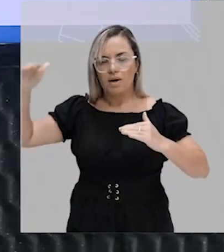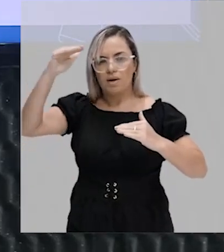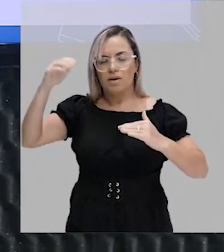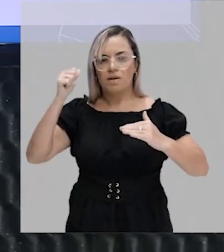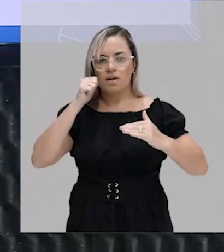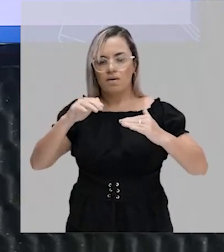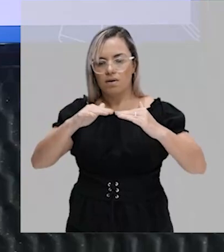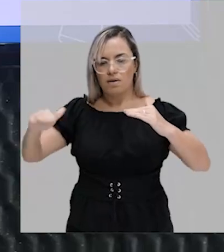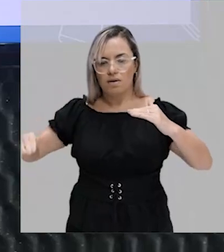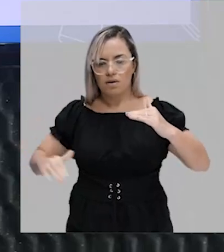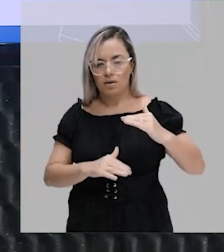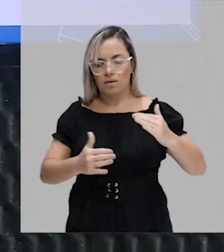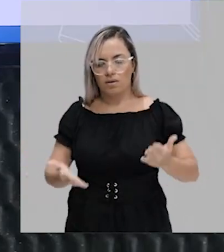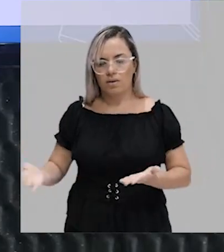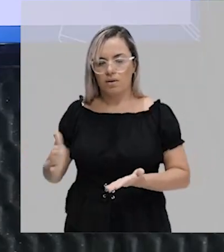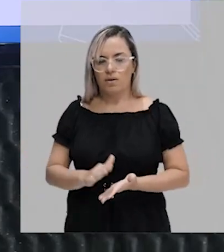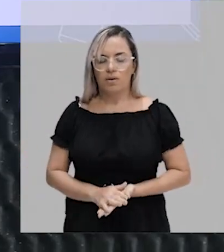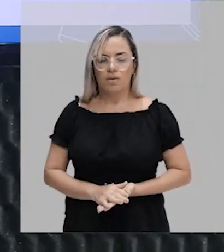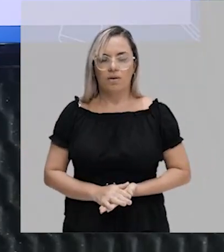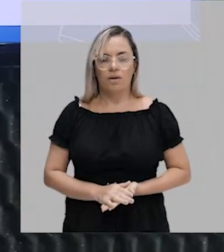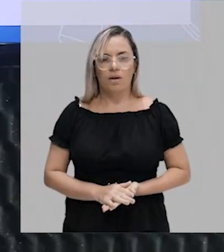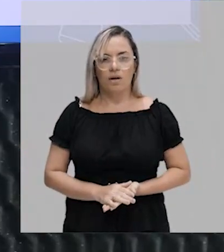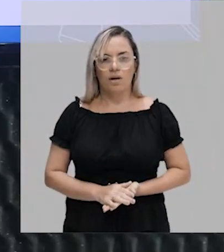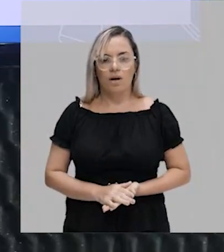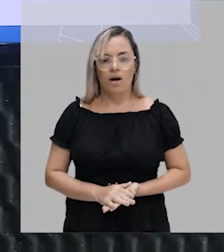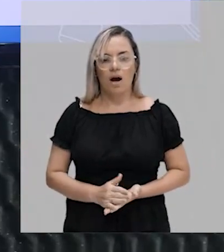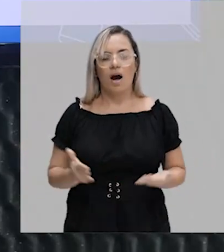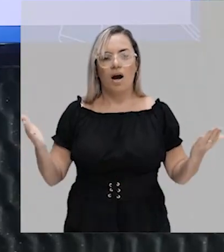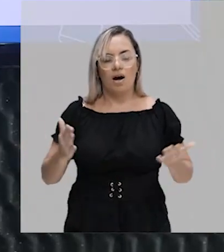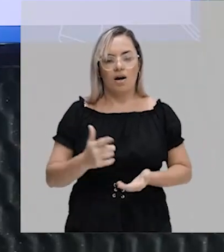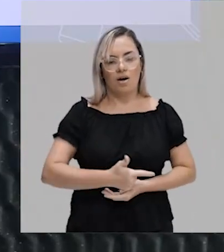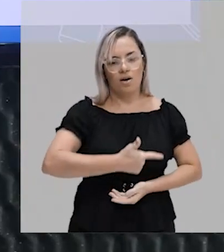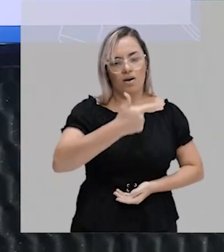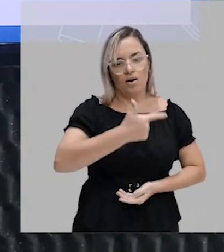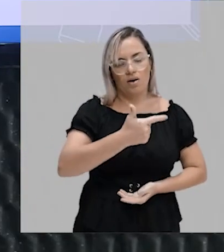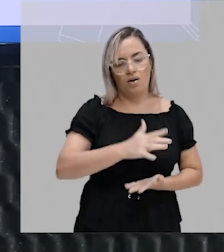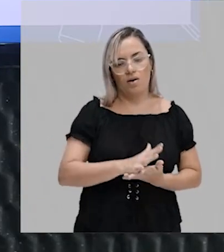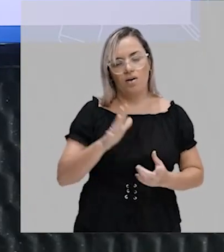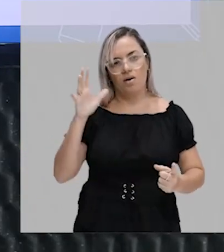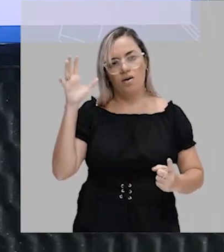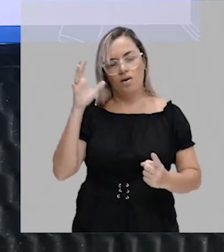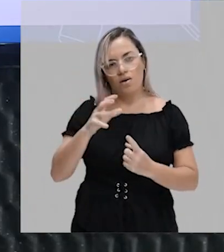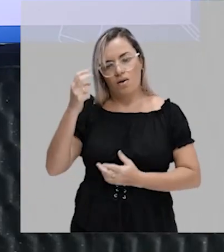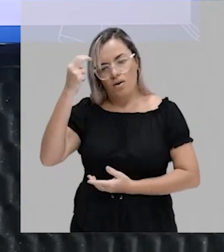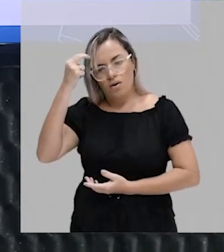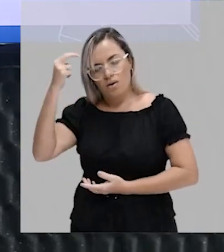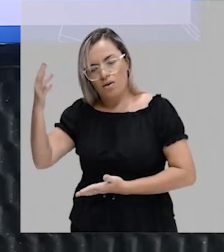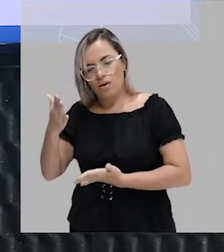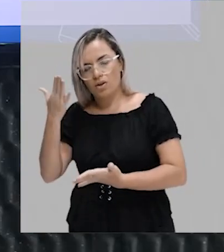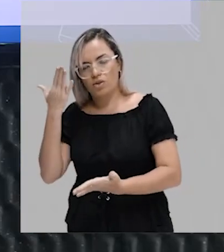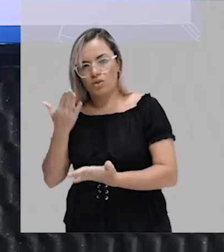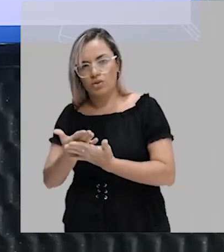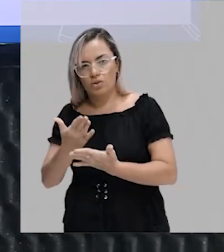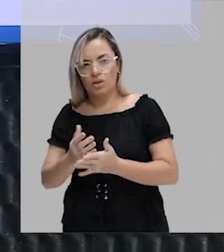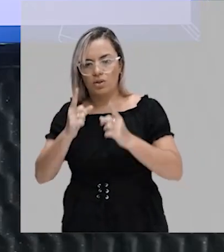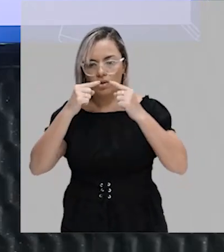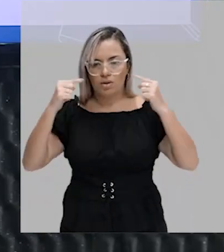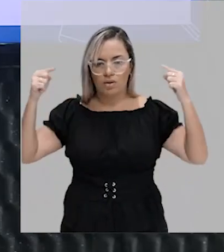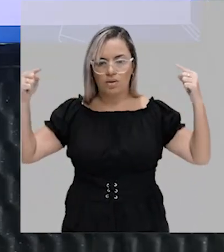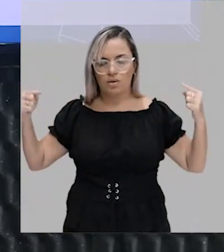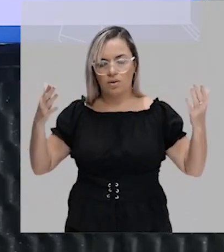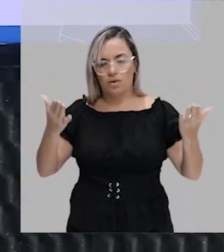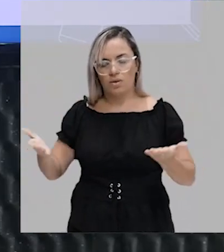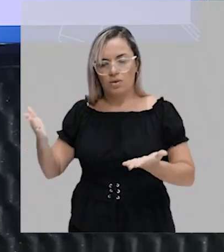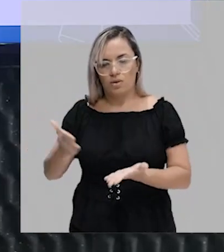Dito isso, vamos para contribuições de algumas intelectuais que estudaram sobre o patriarcado. E a gente